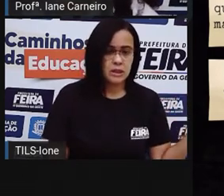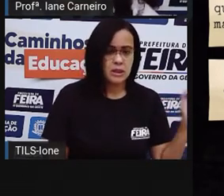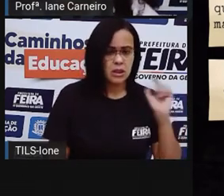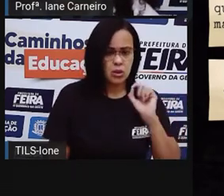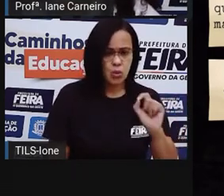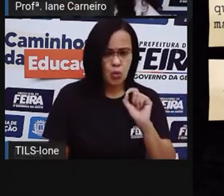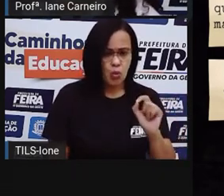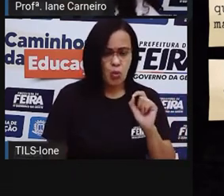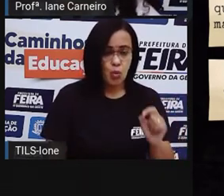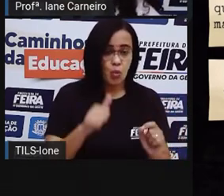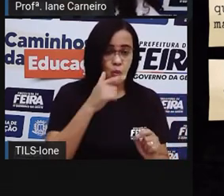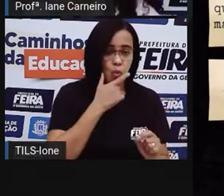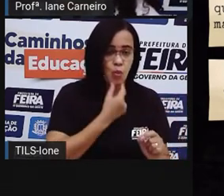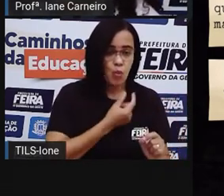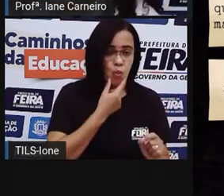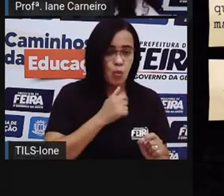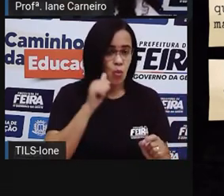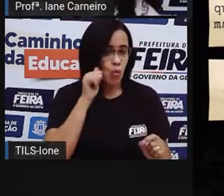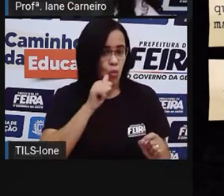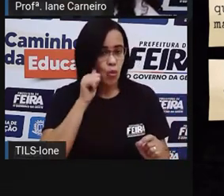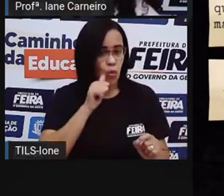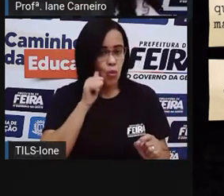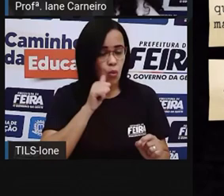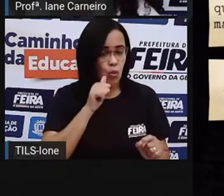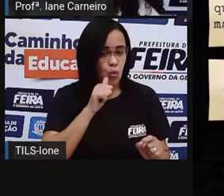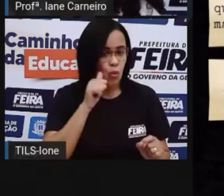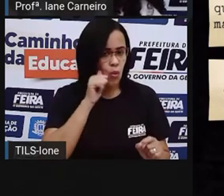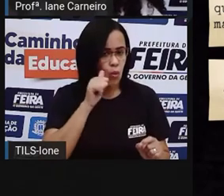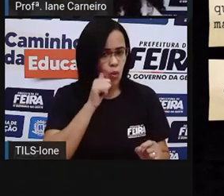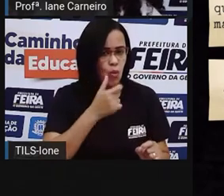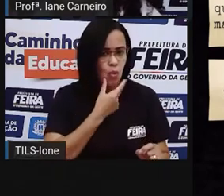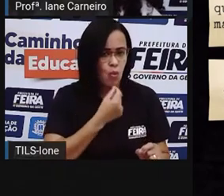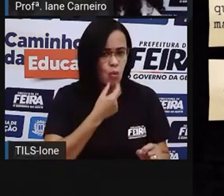menina? É uma menina ou um menino? Quem é está do lado esquerdo?